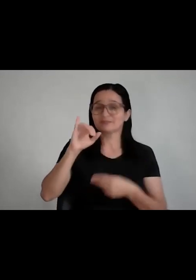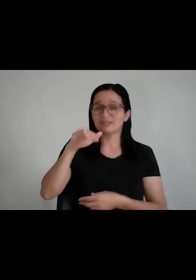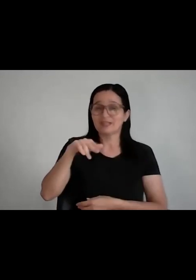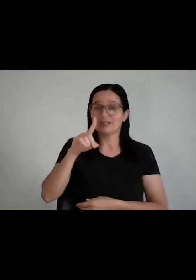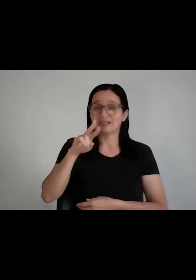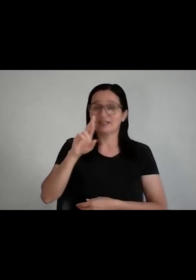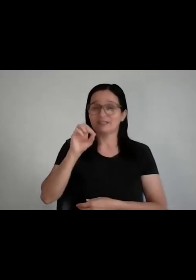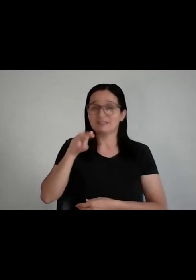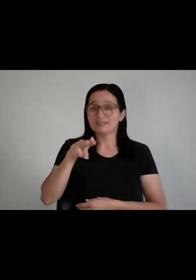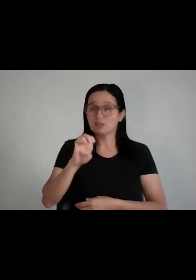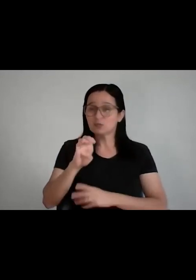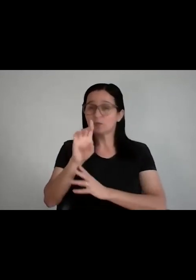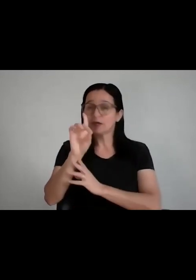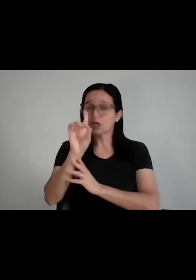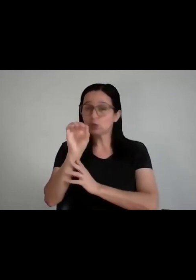querendo saber mais sobre isso aí,